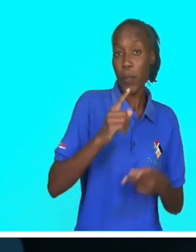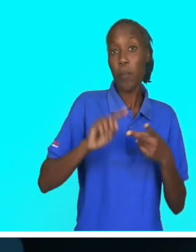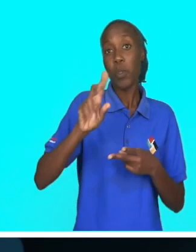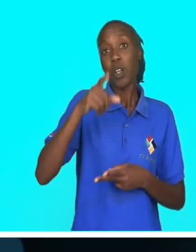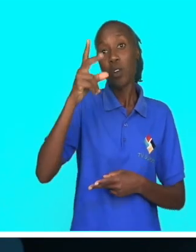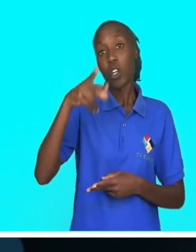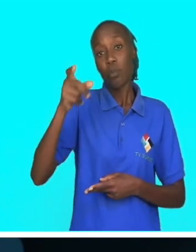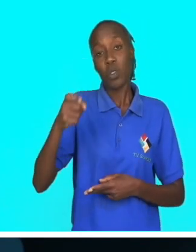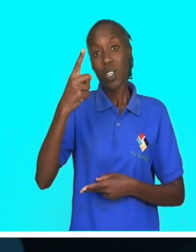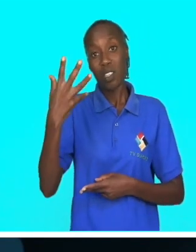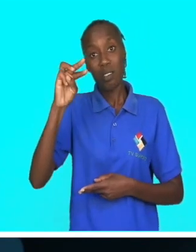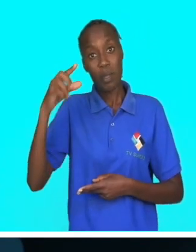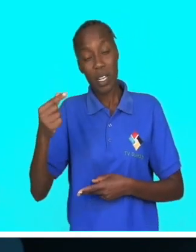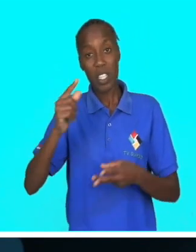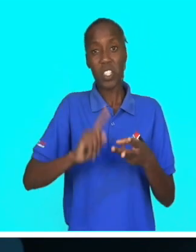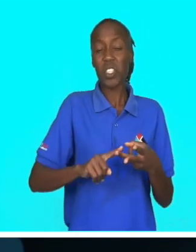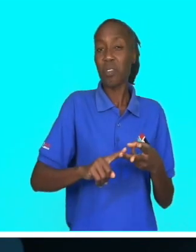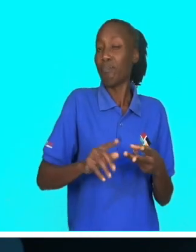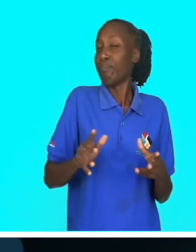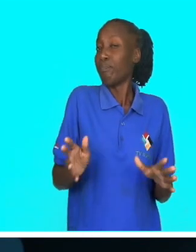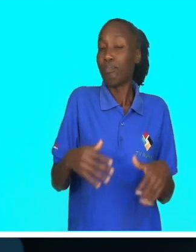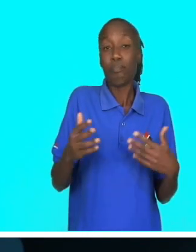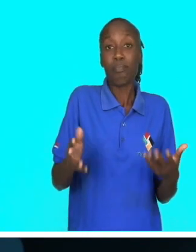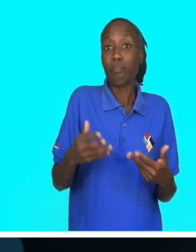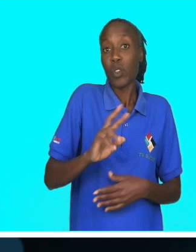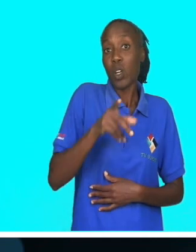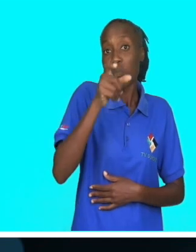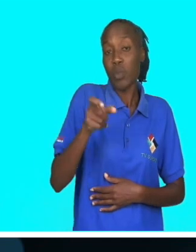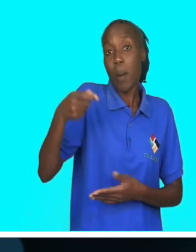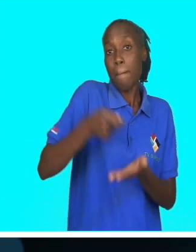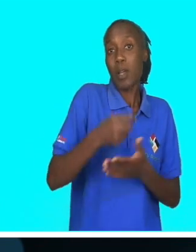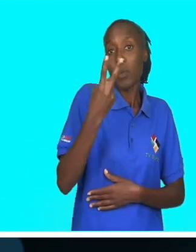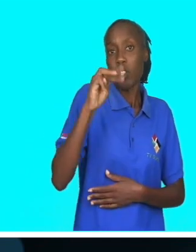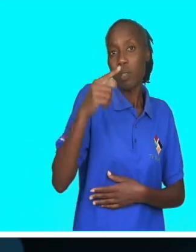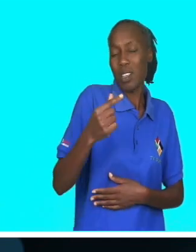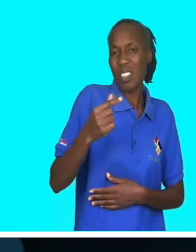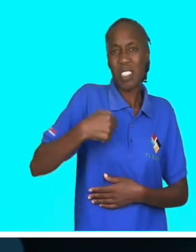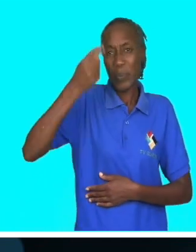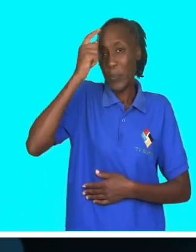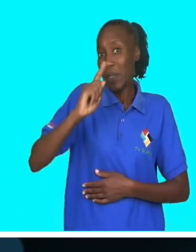Alguns mandam-me pagar sete, outros quinze, outros ainda dez meticais.